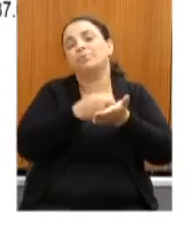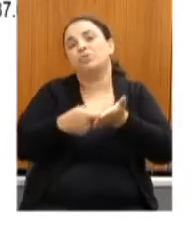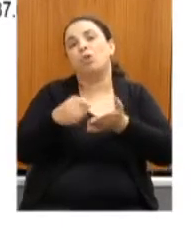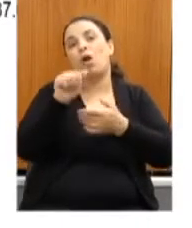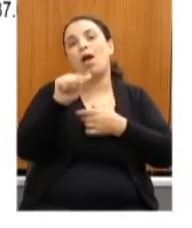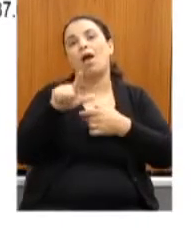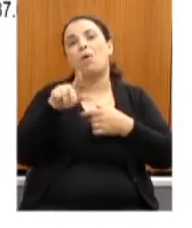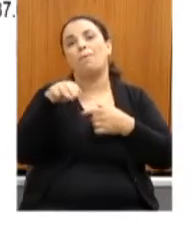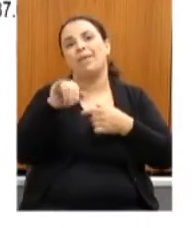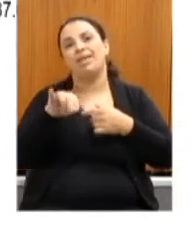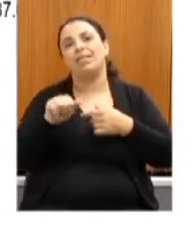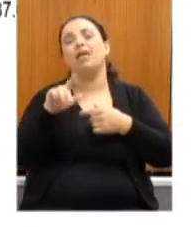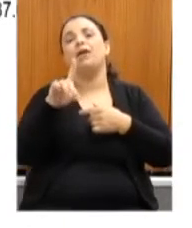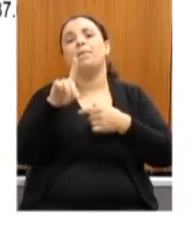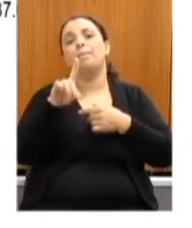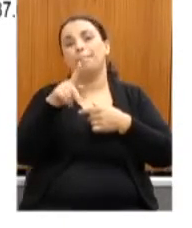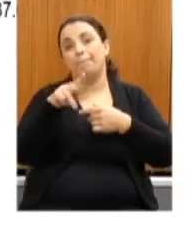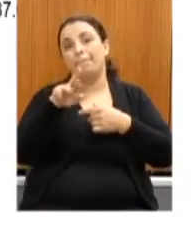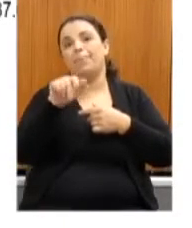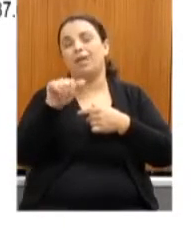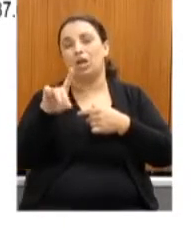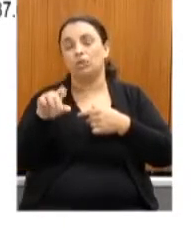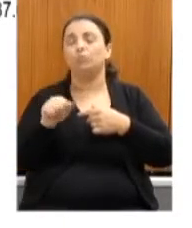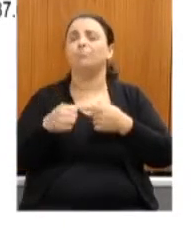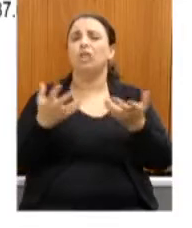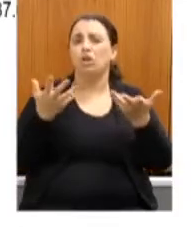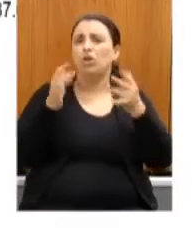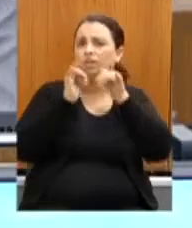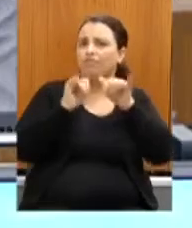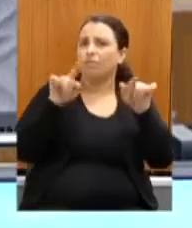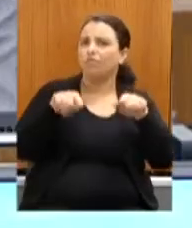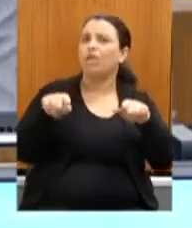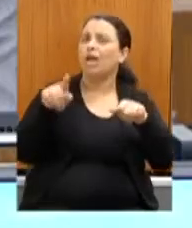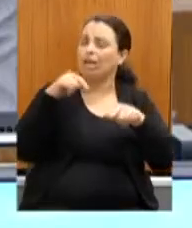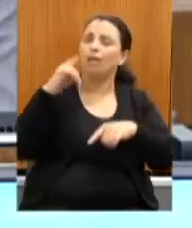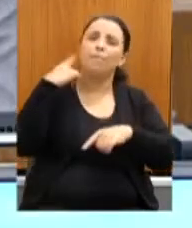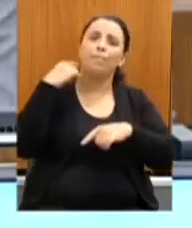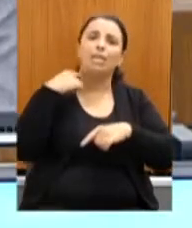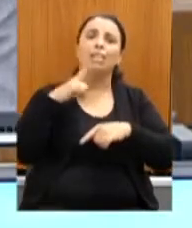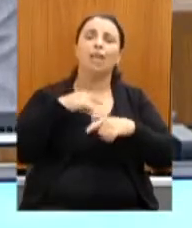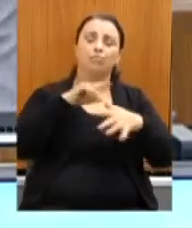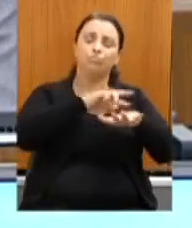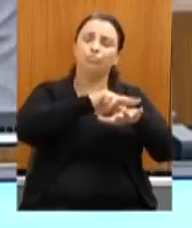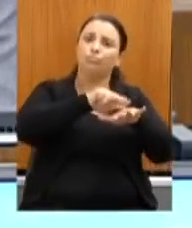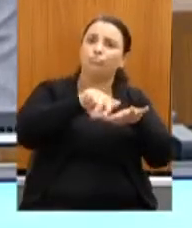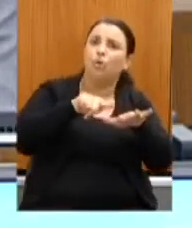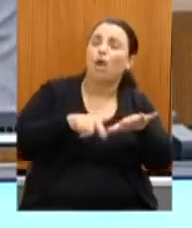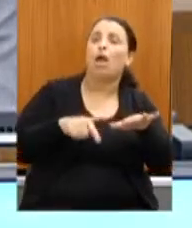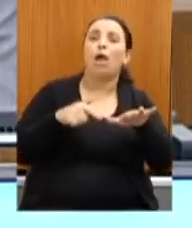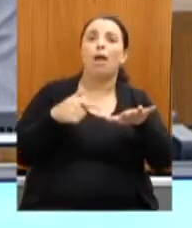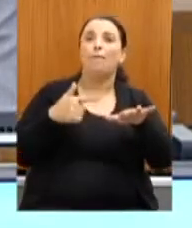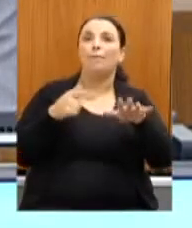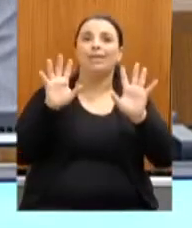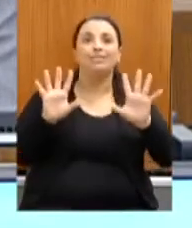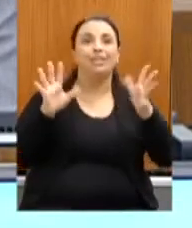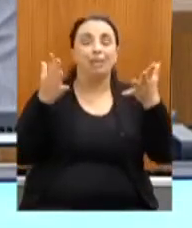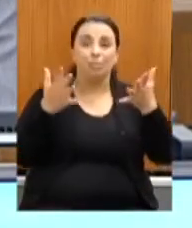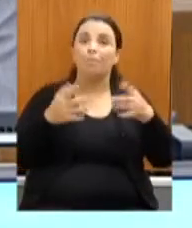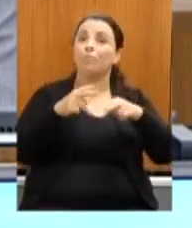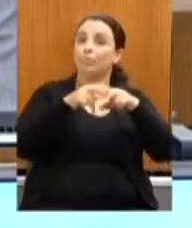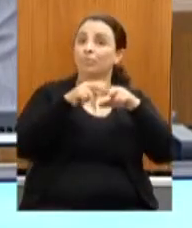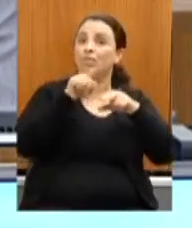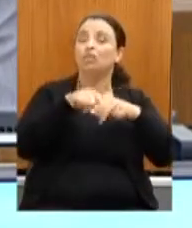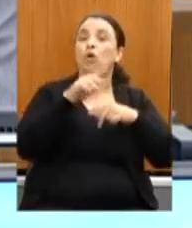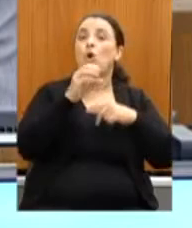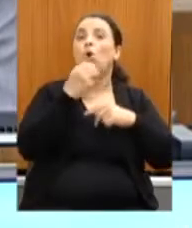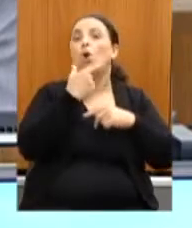Minas tem motivos muitos para celebrar esse ano, pois Toninho Horta ganhou o Grêmio também latino